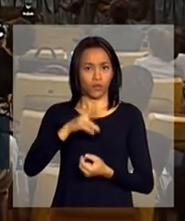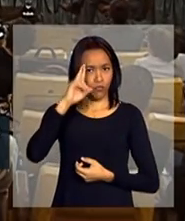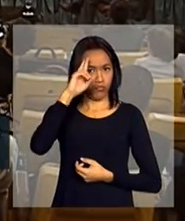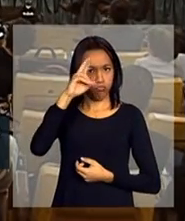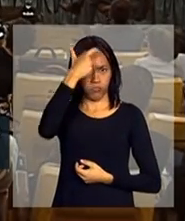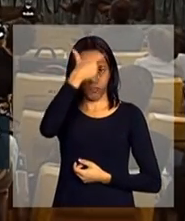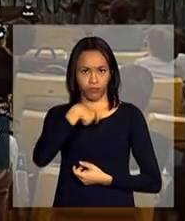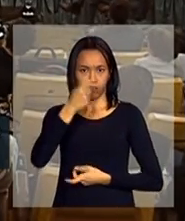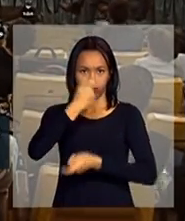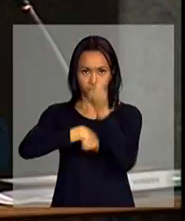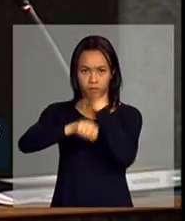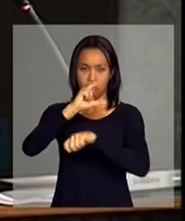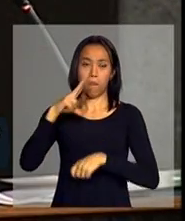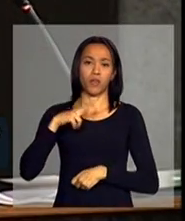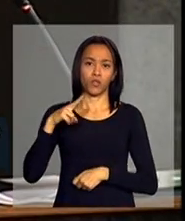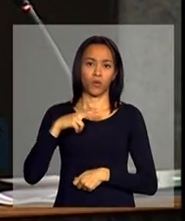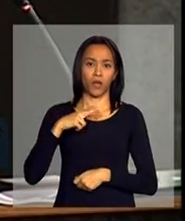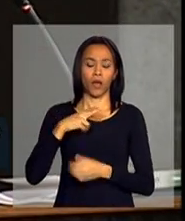2009.